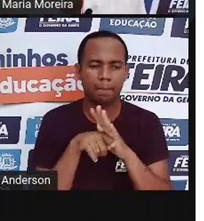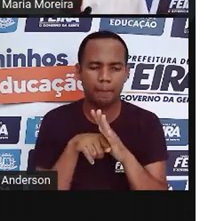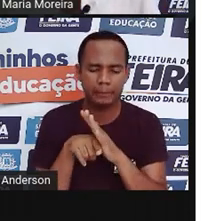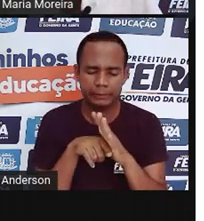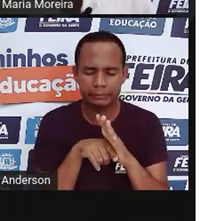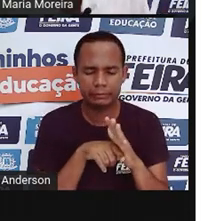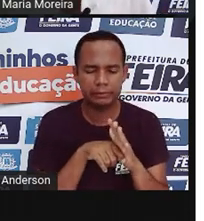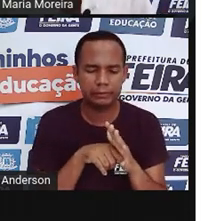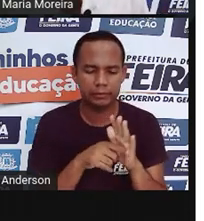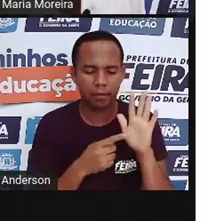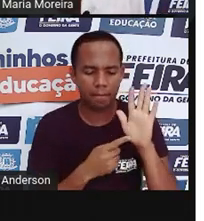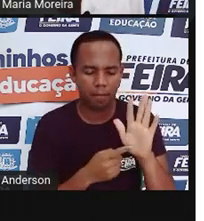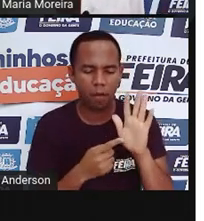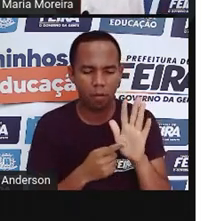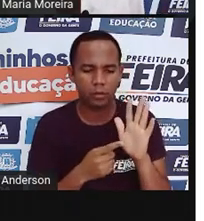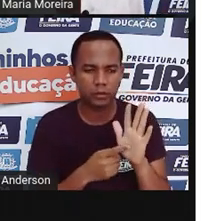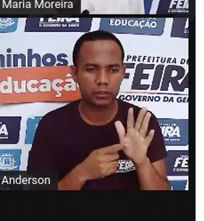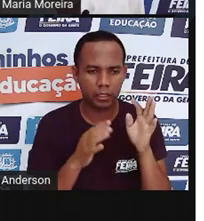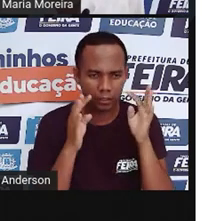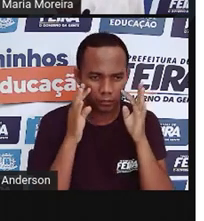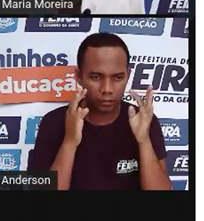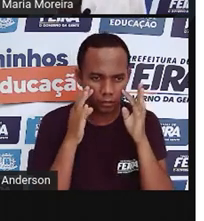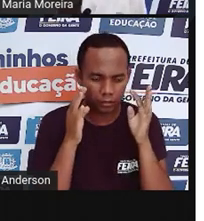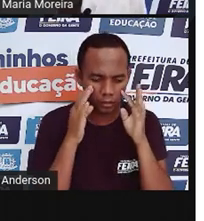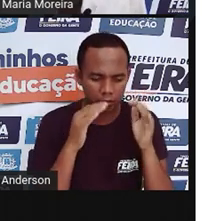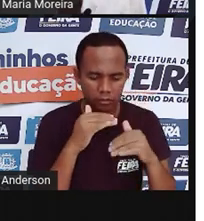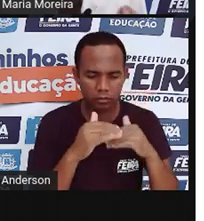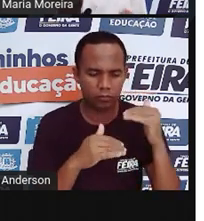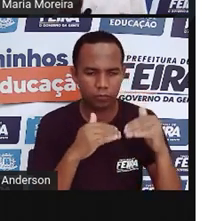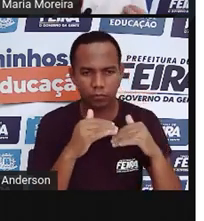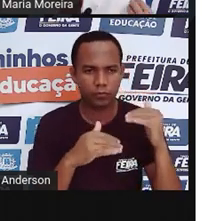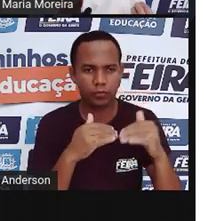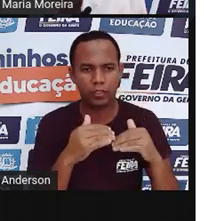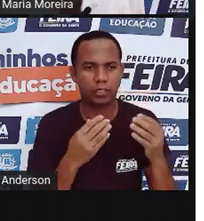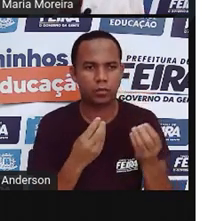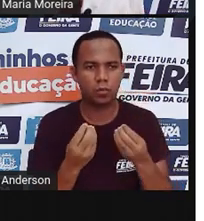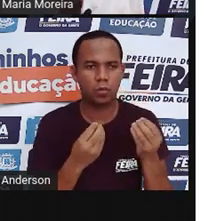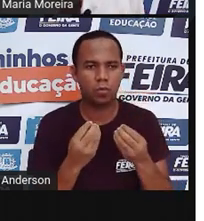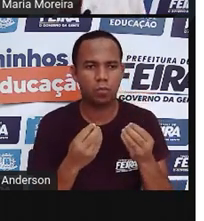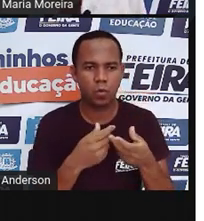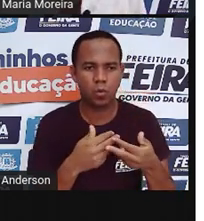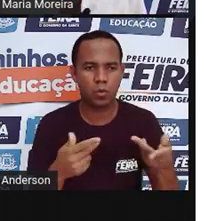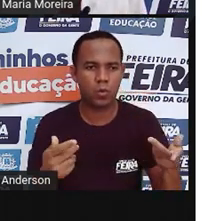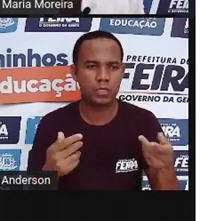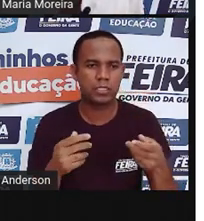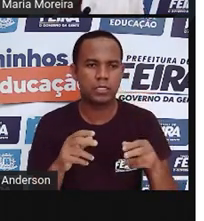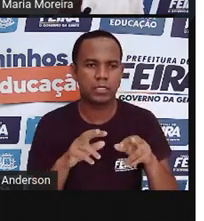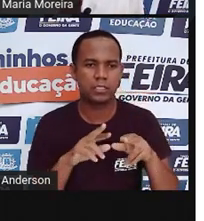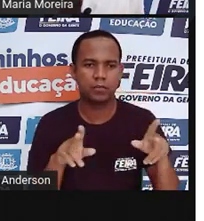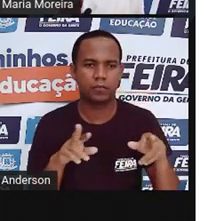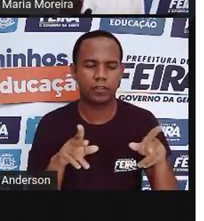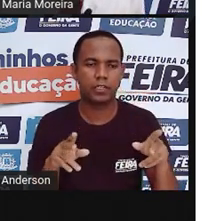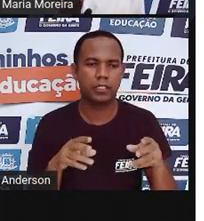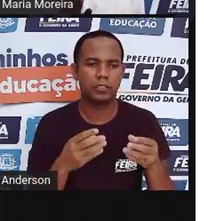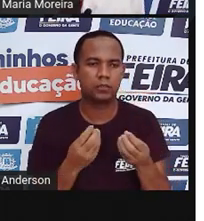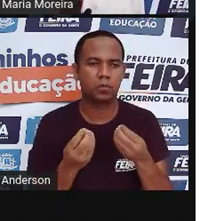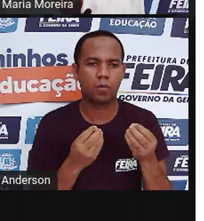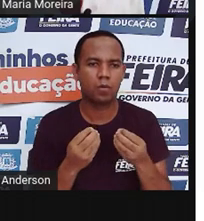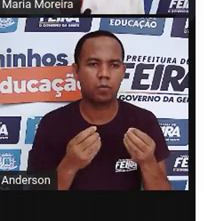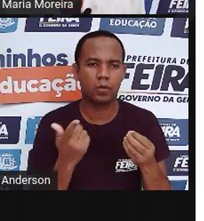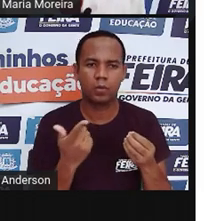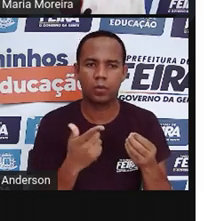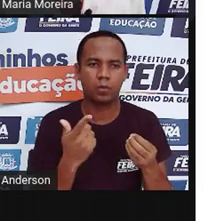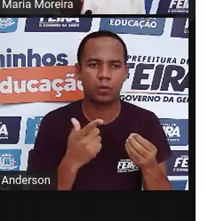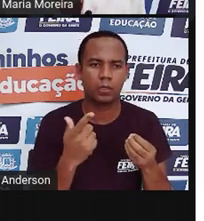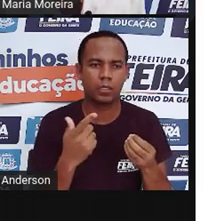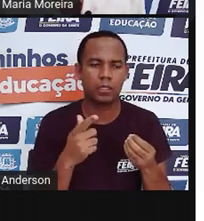Pesquisadores se concentram em desenvolver materiais antialérgicos. Ou seja, que não vão causar